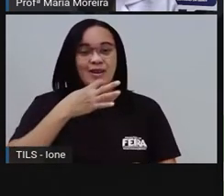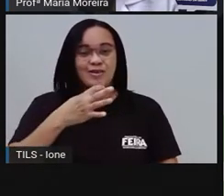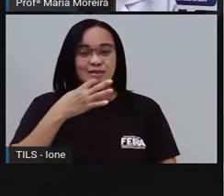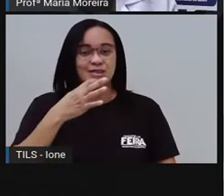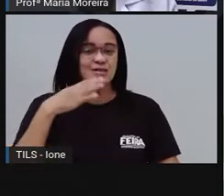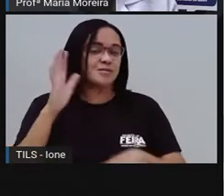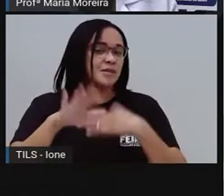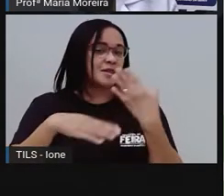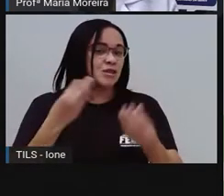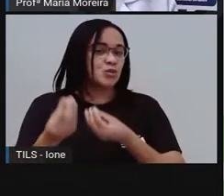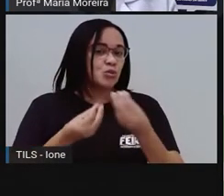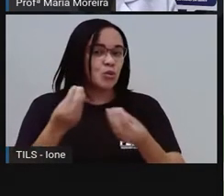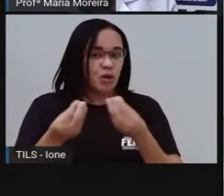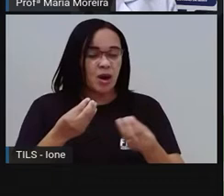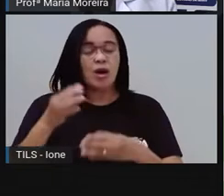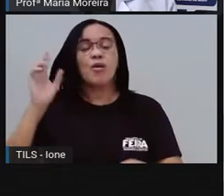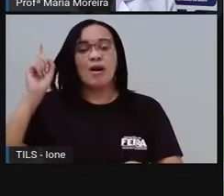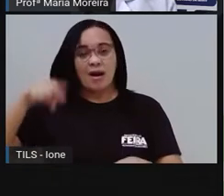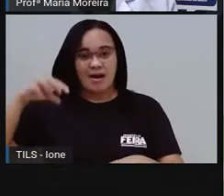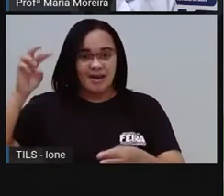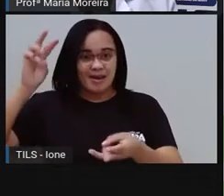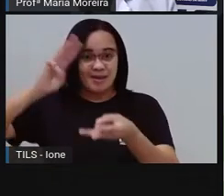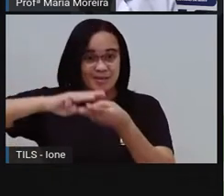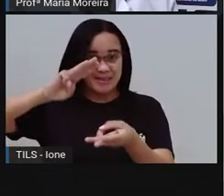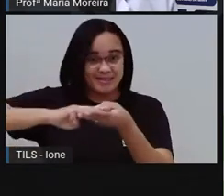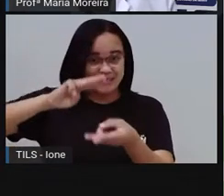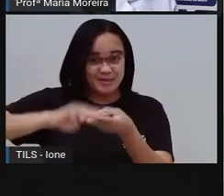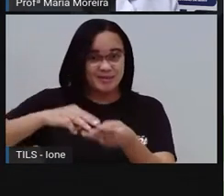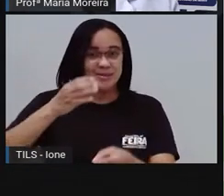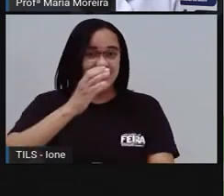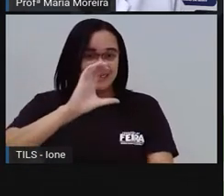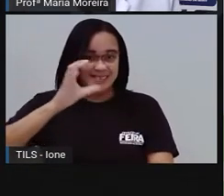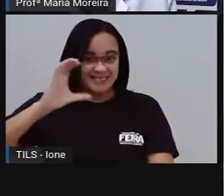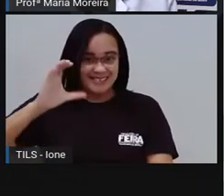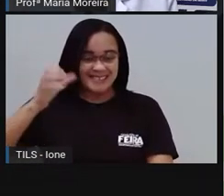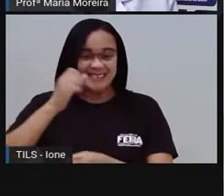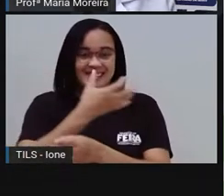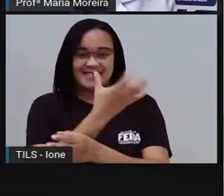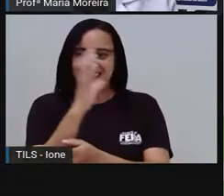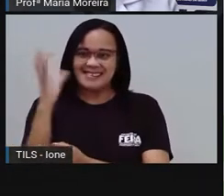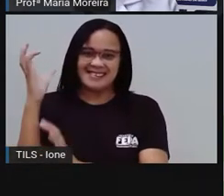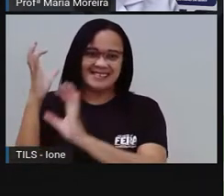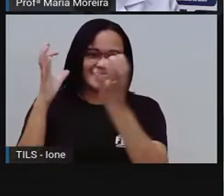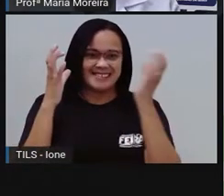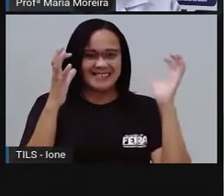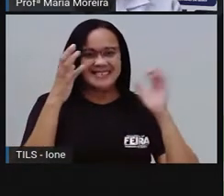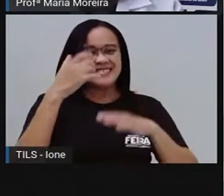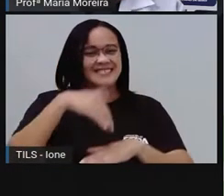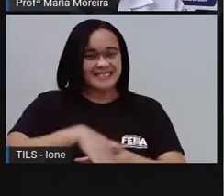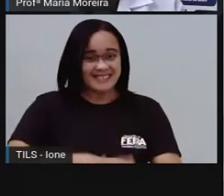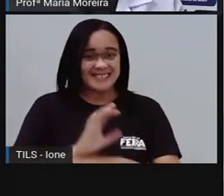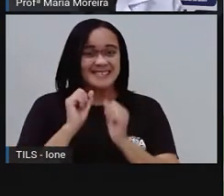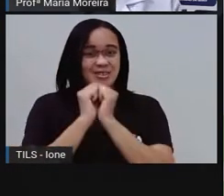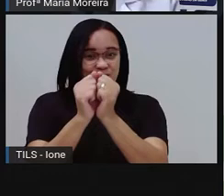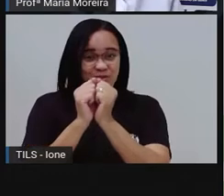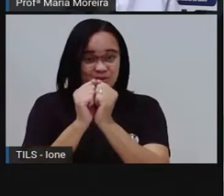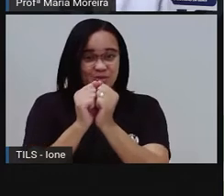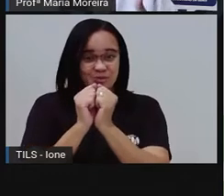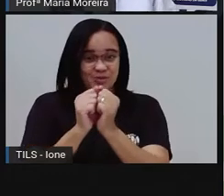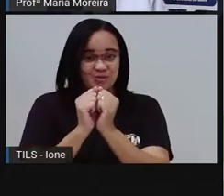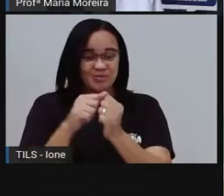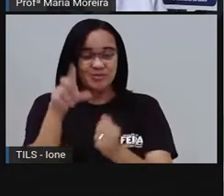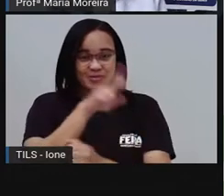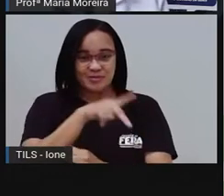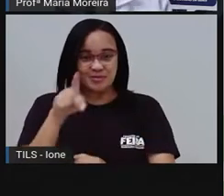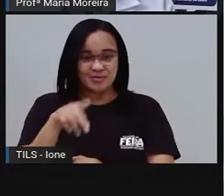matemática e ciências da natureza. Pró, Maria, mais uma vez aqui com vocês. E